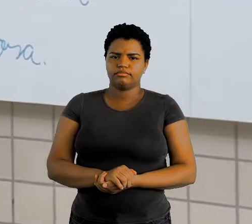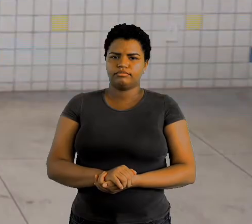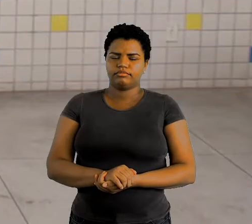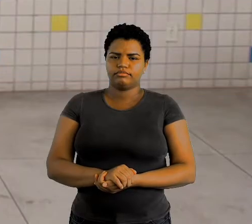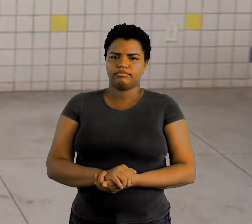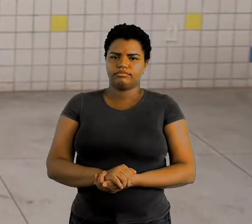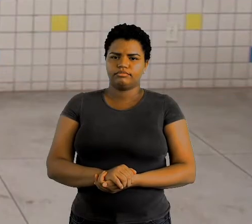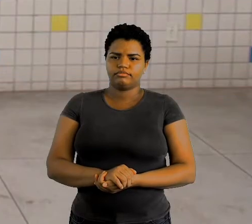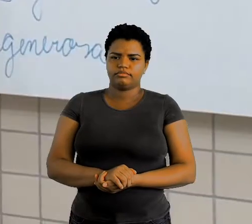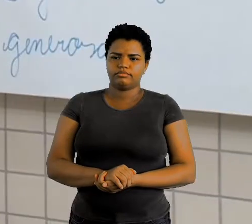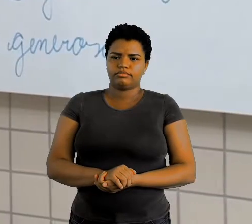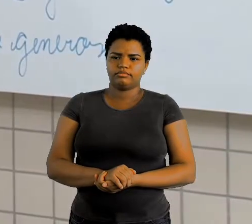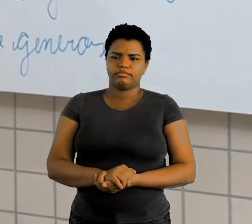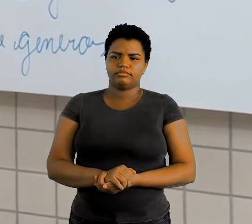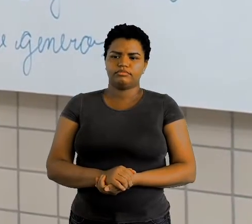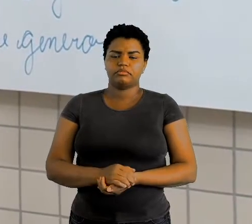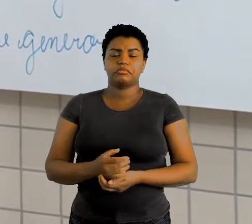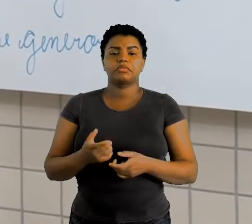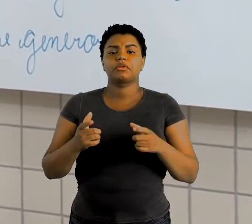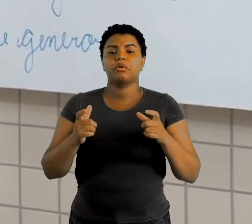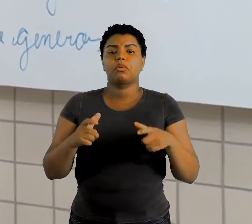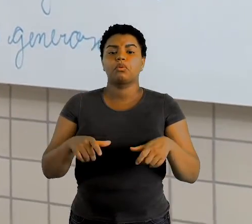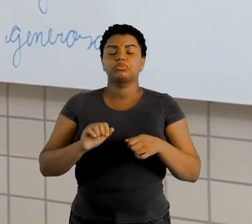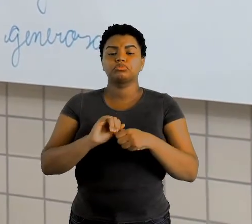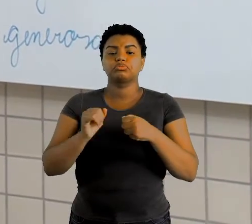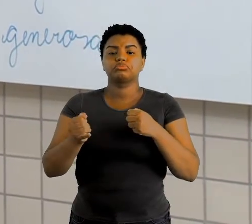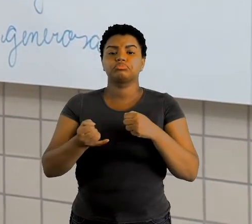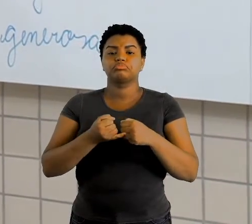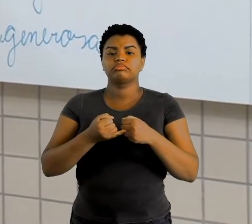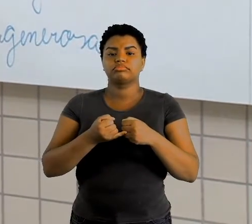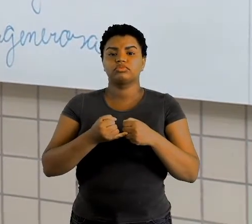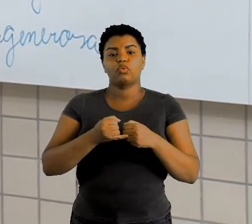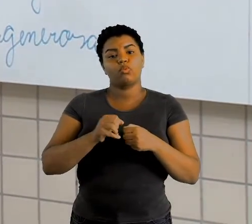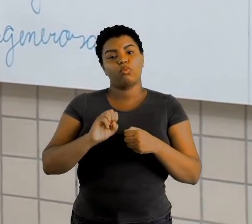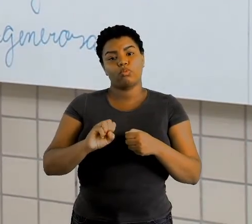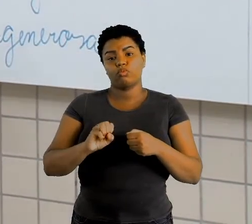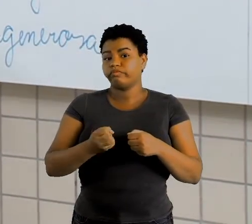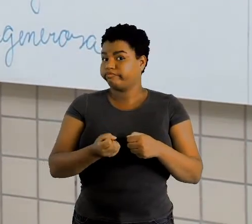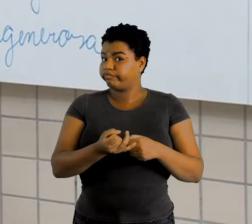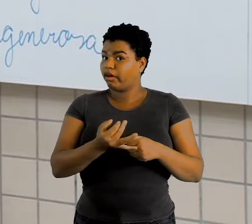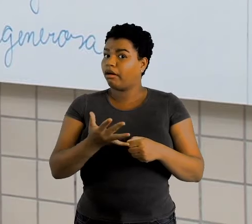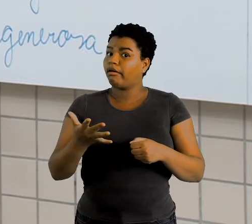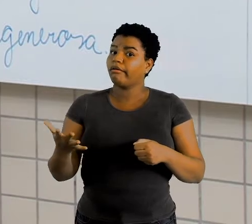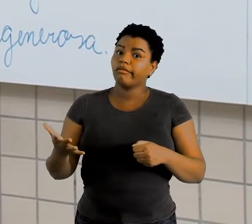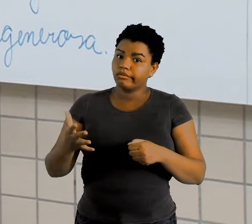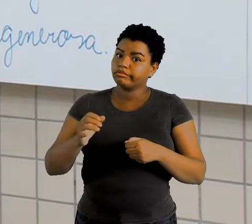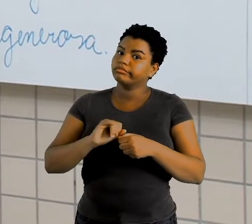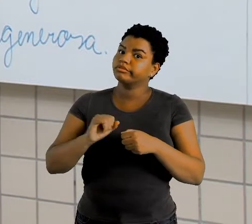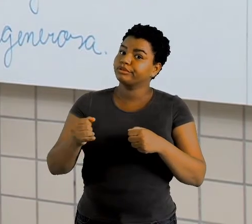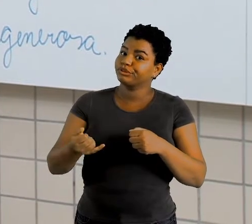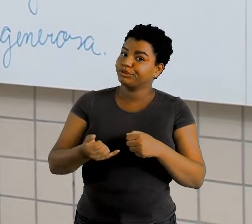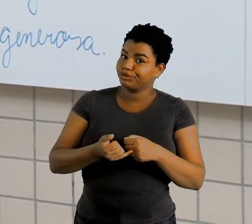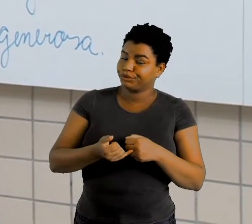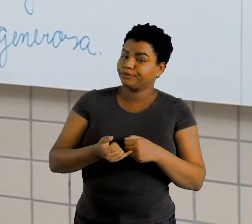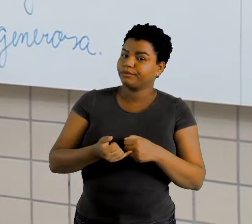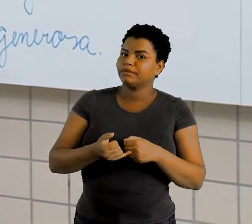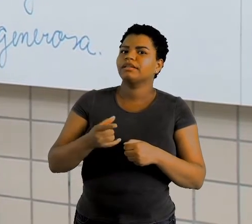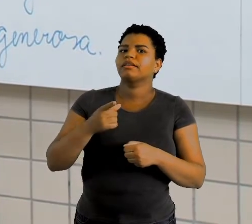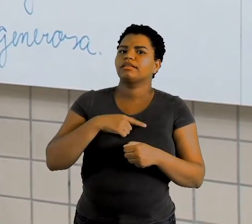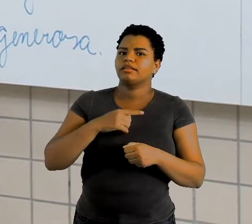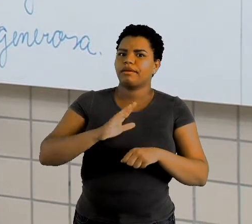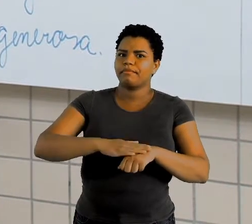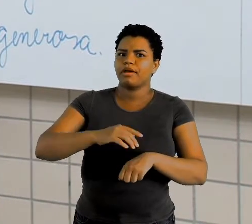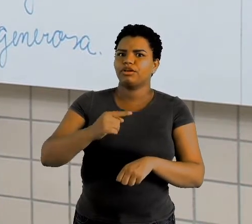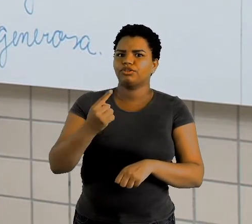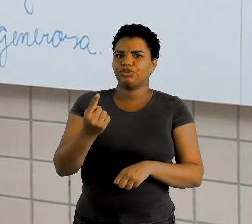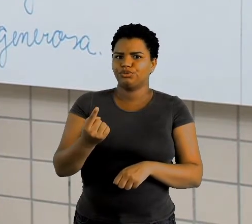Aonde que está o adjetivo? Ou os adjetivos? Nesse caso tem mais de um